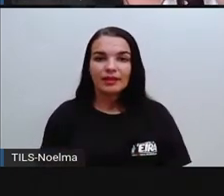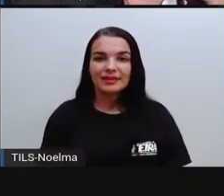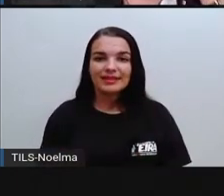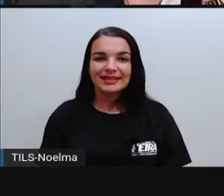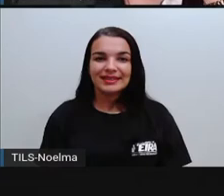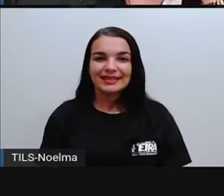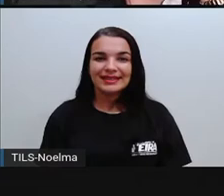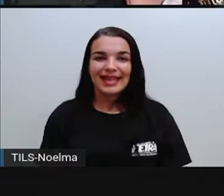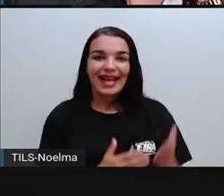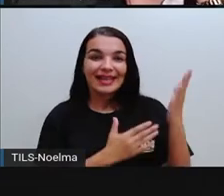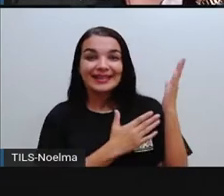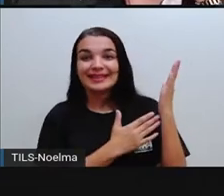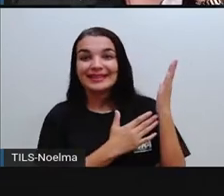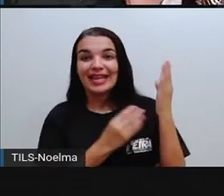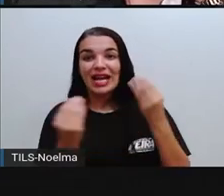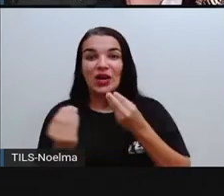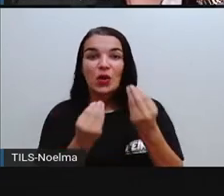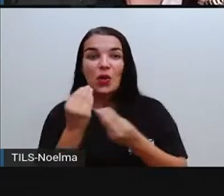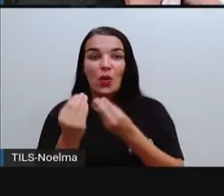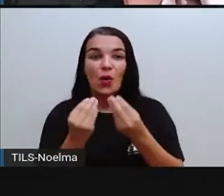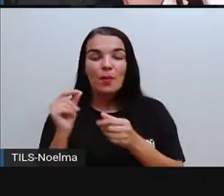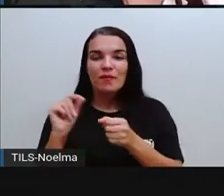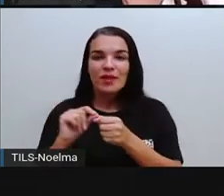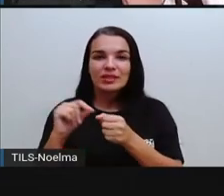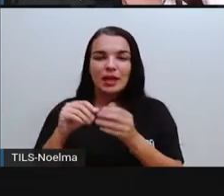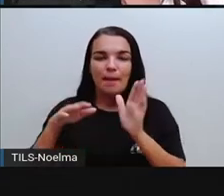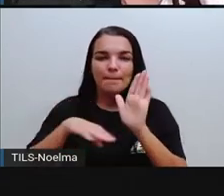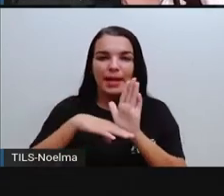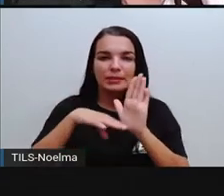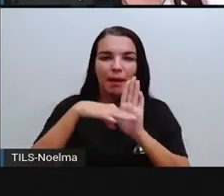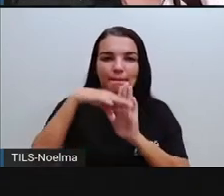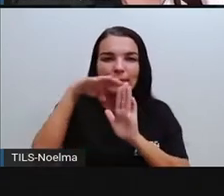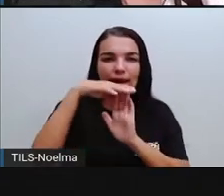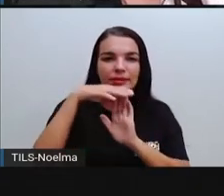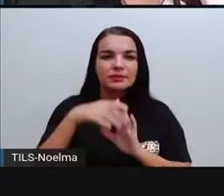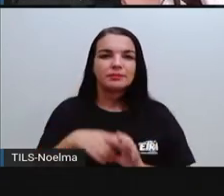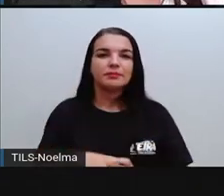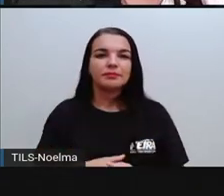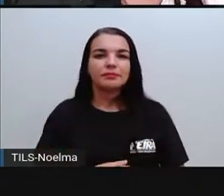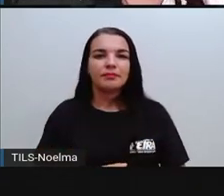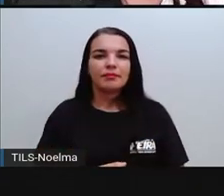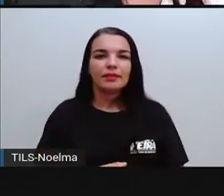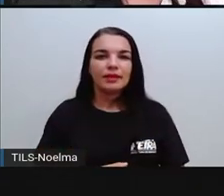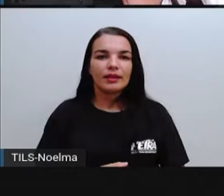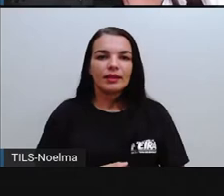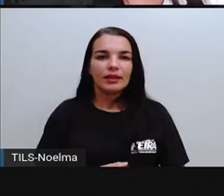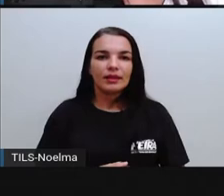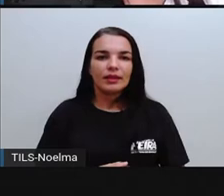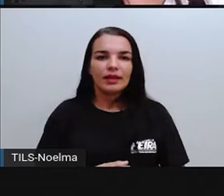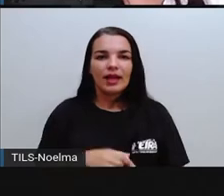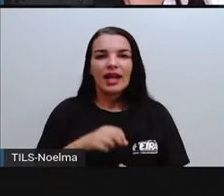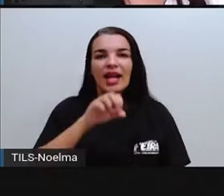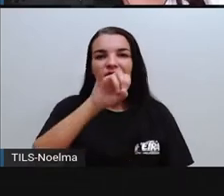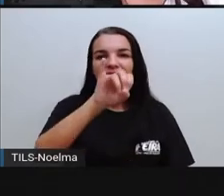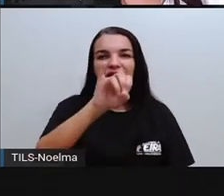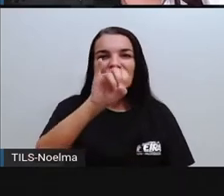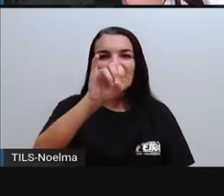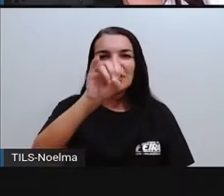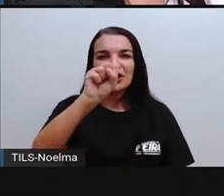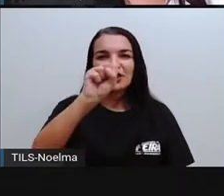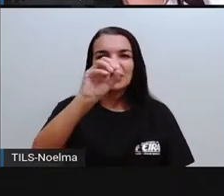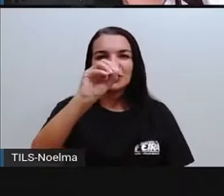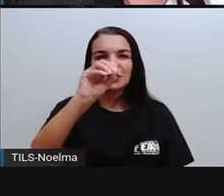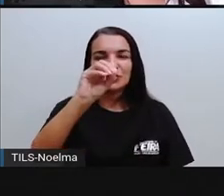aí nós vamos fazer a xilogravura em isopor, né? A isogravura. E vocês vão